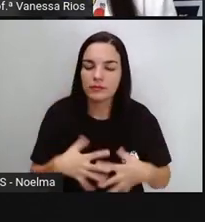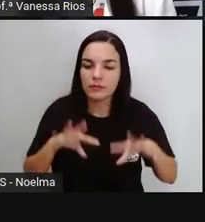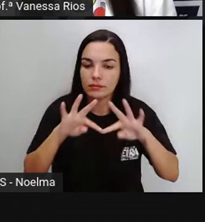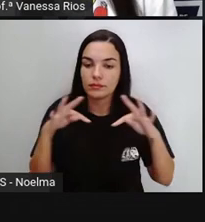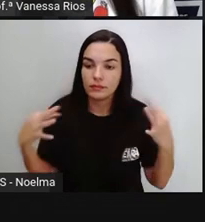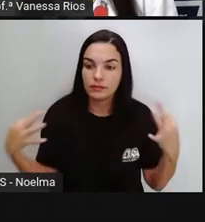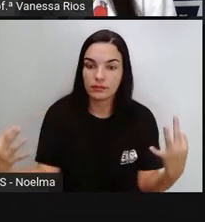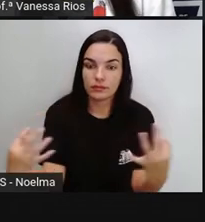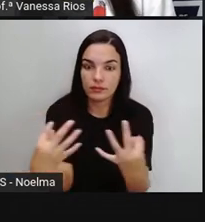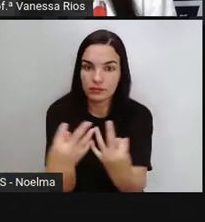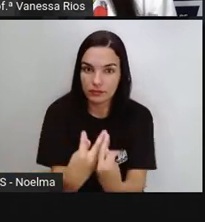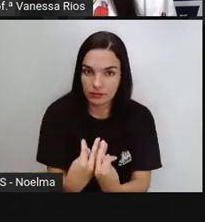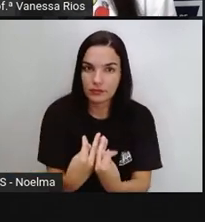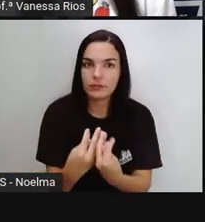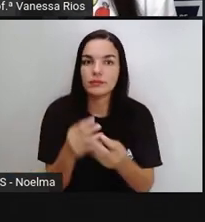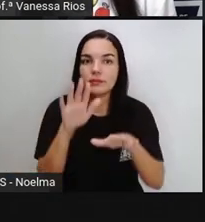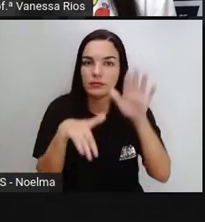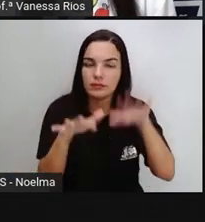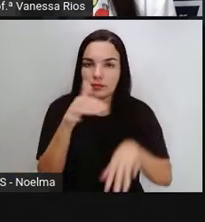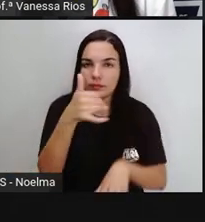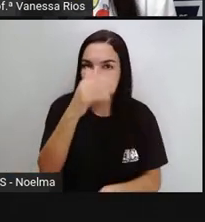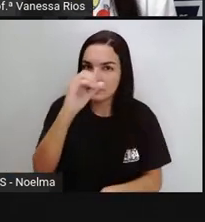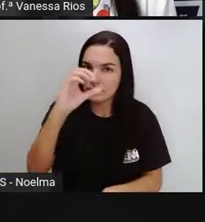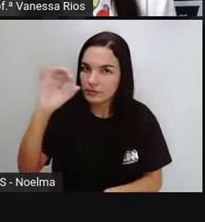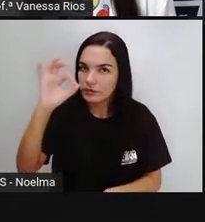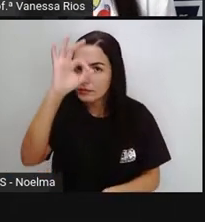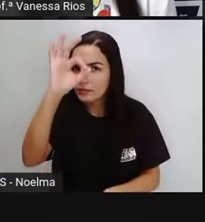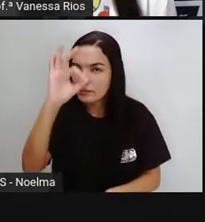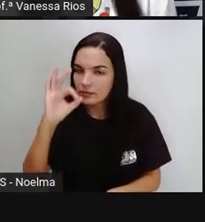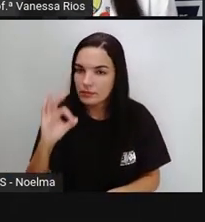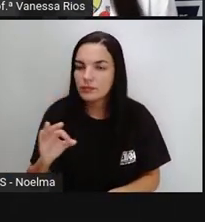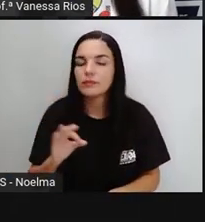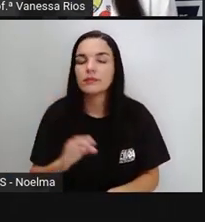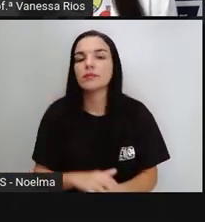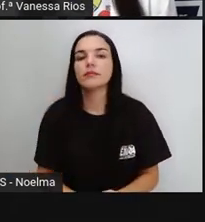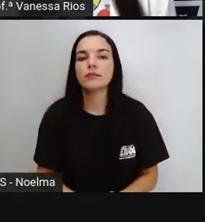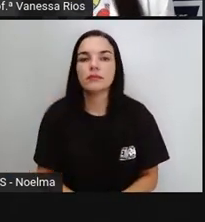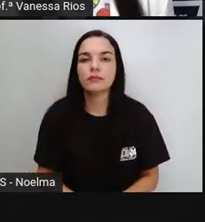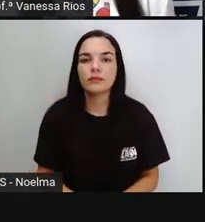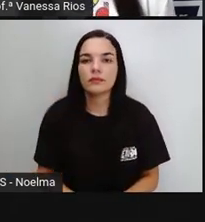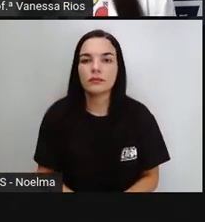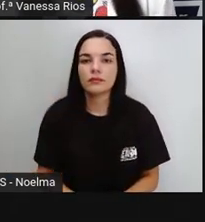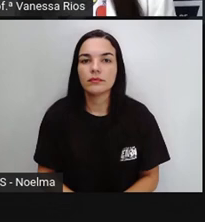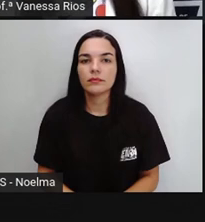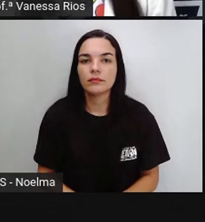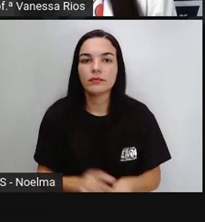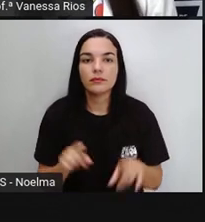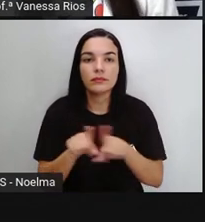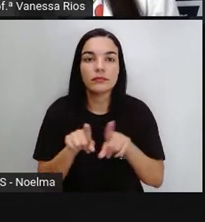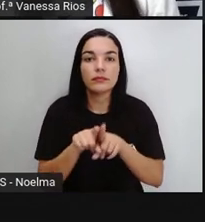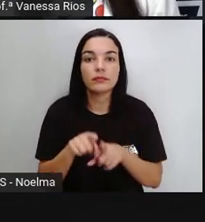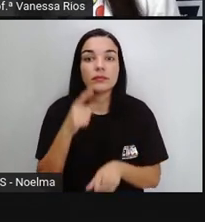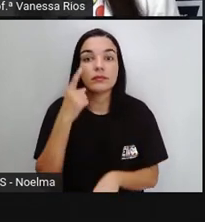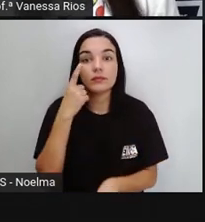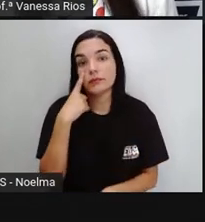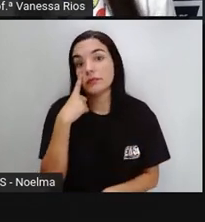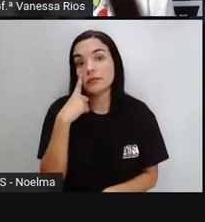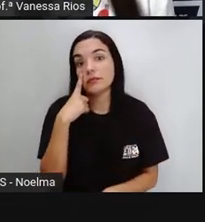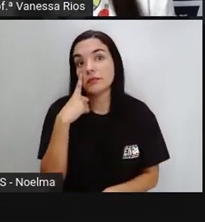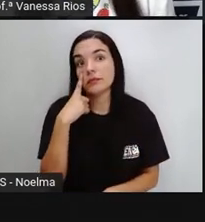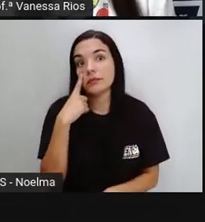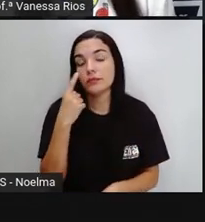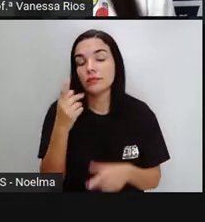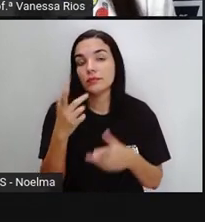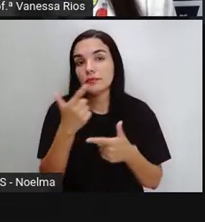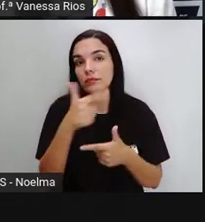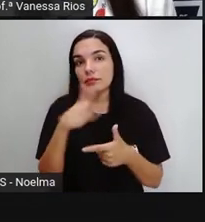todo, né, no caso, todo sendo considerado 100%. E aqui a gente já observa uma outra forma gráfica,